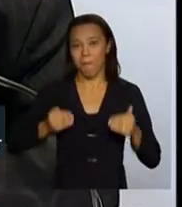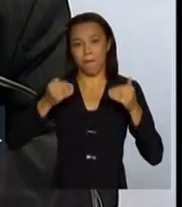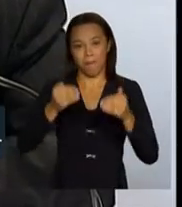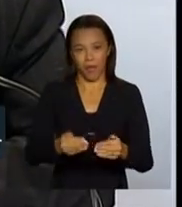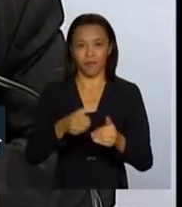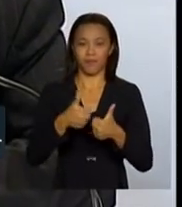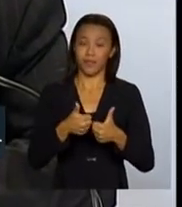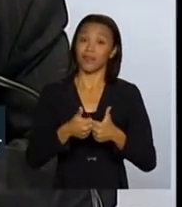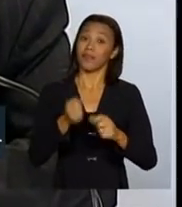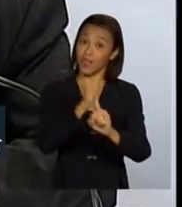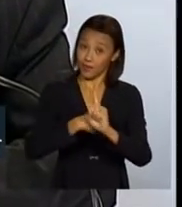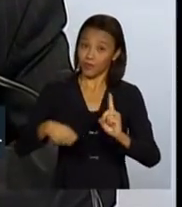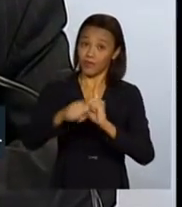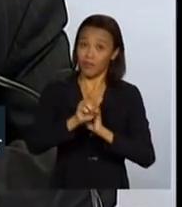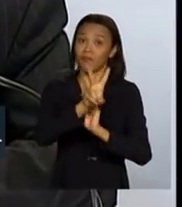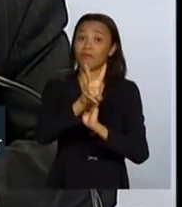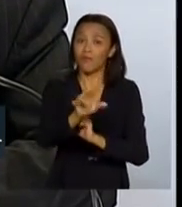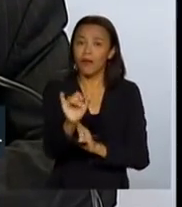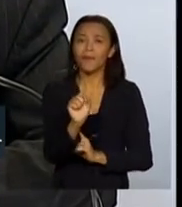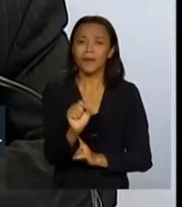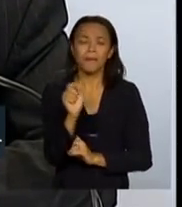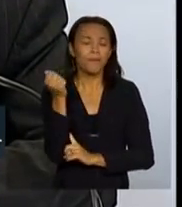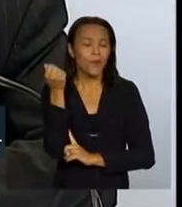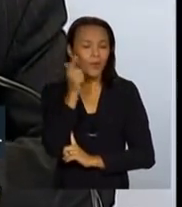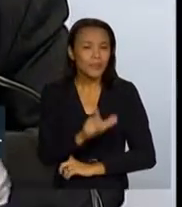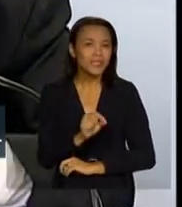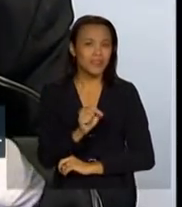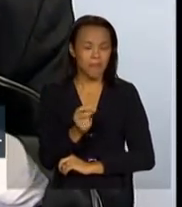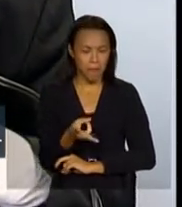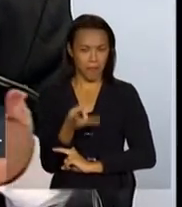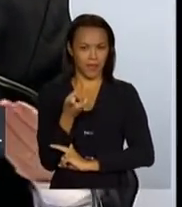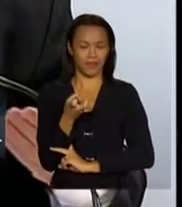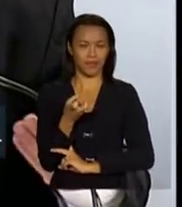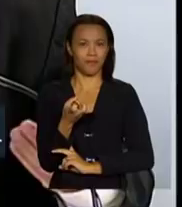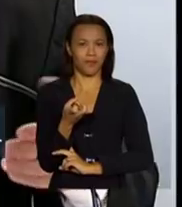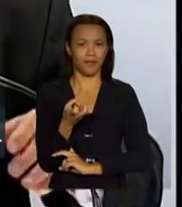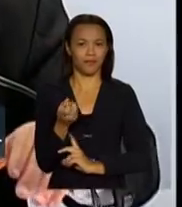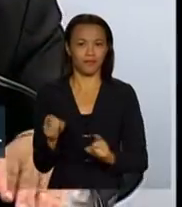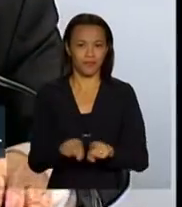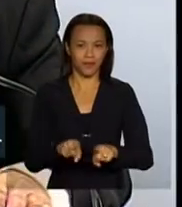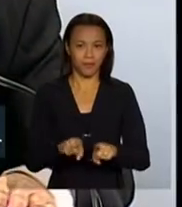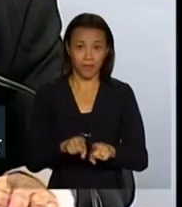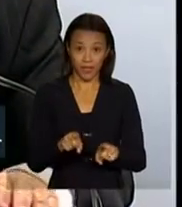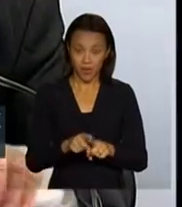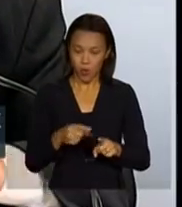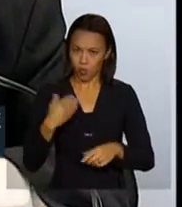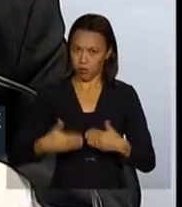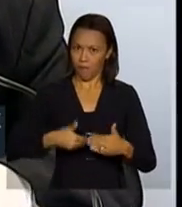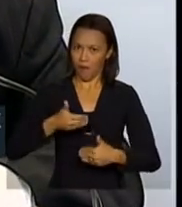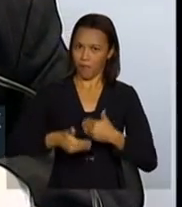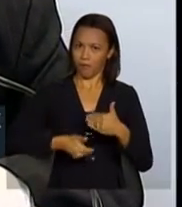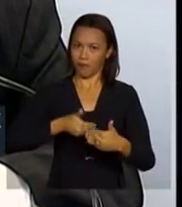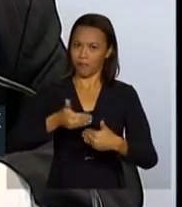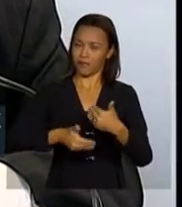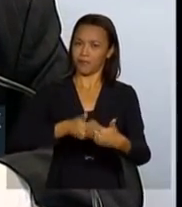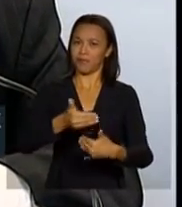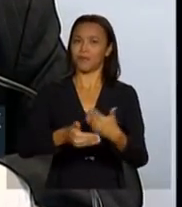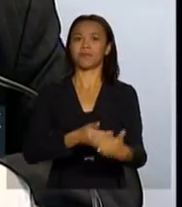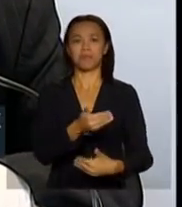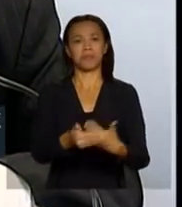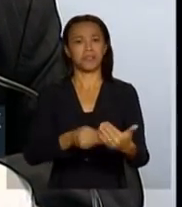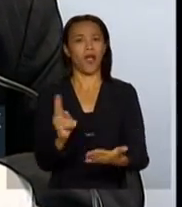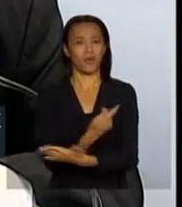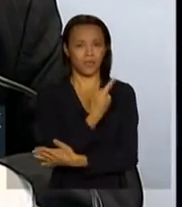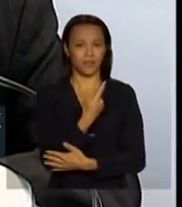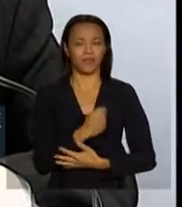felizmente, a sociedade é quem vai poder estar verificando, vamos dizer assim, os progressos que vão estar sendo feitos